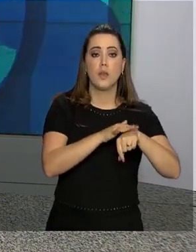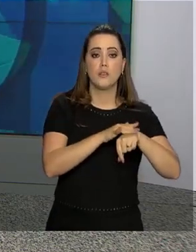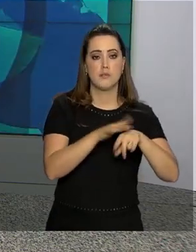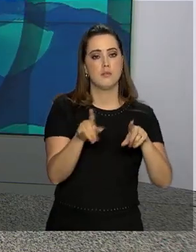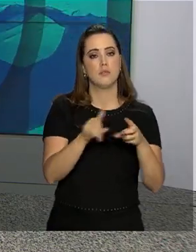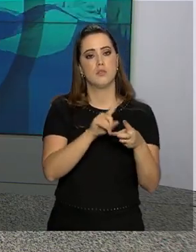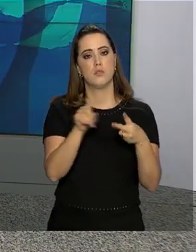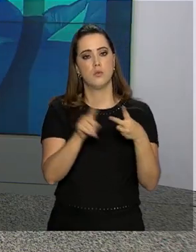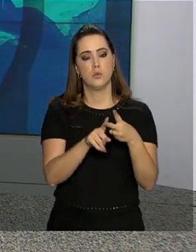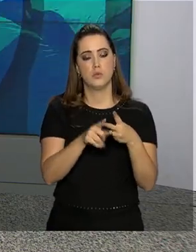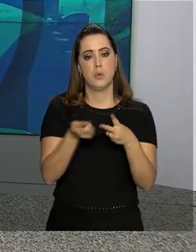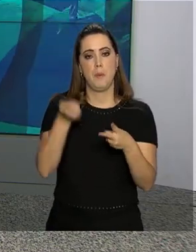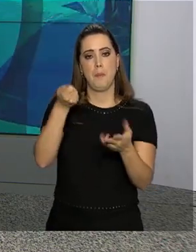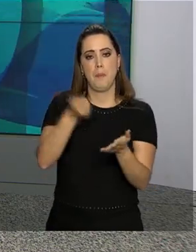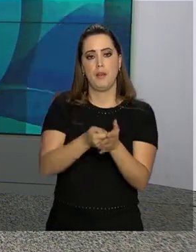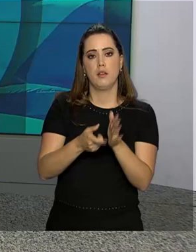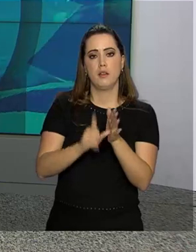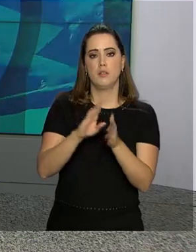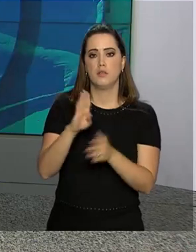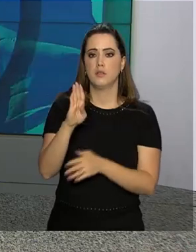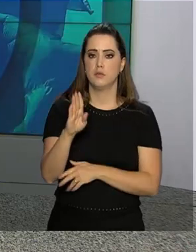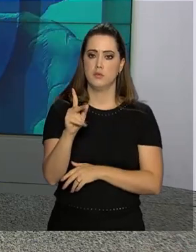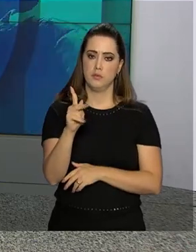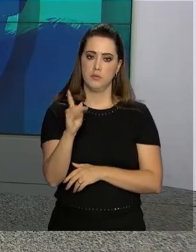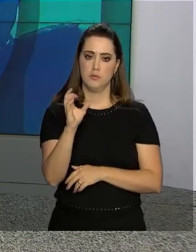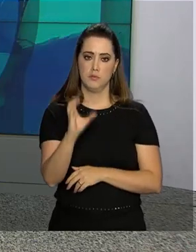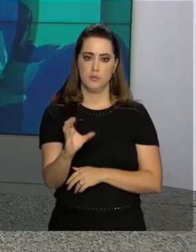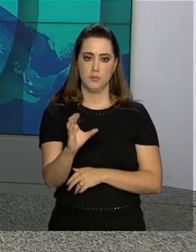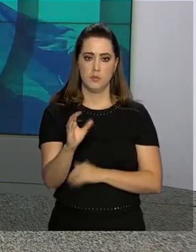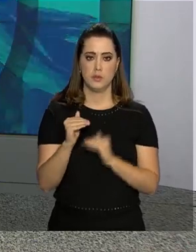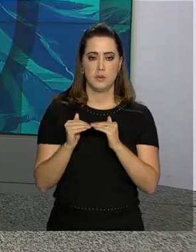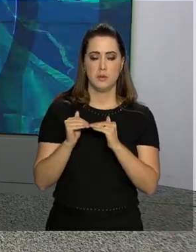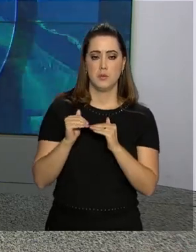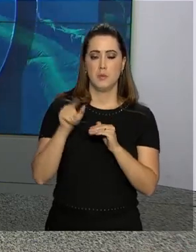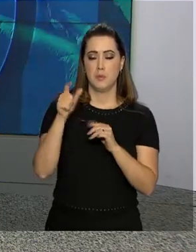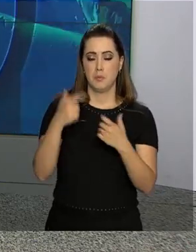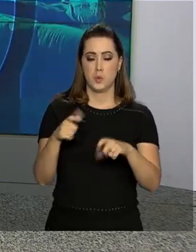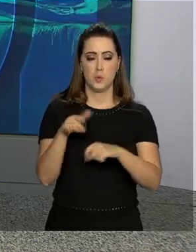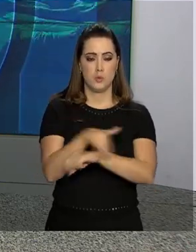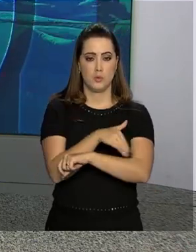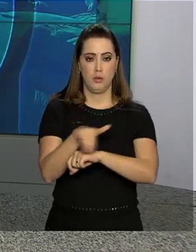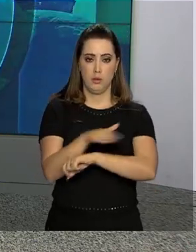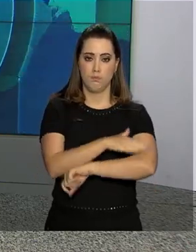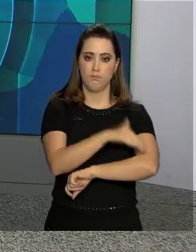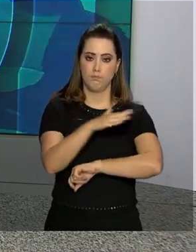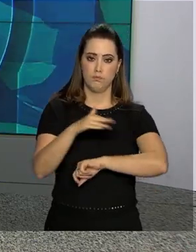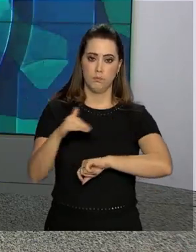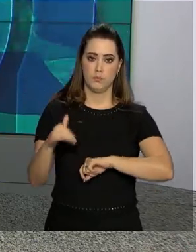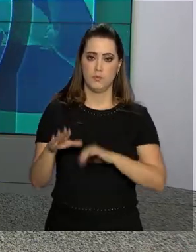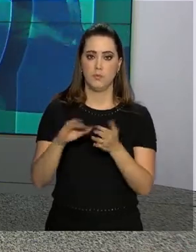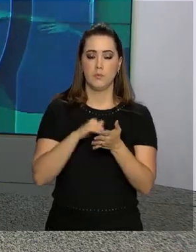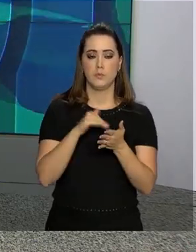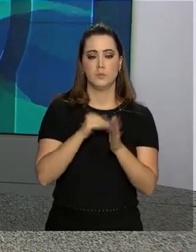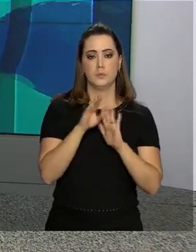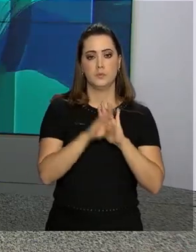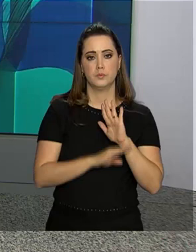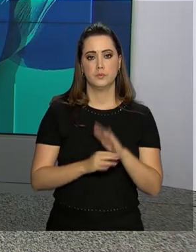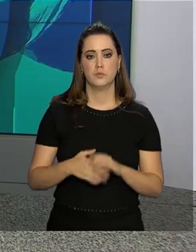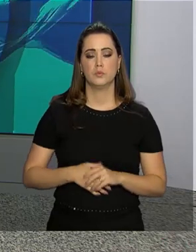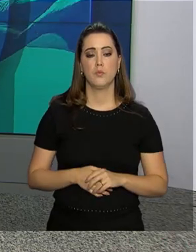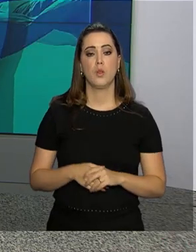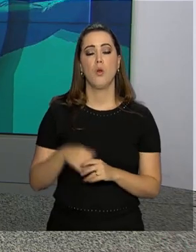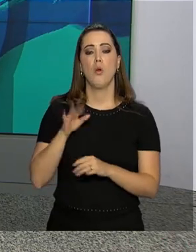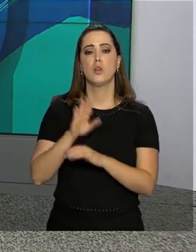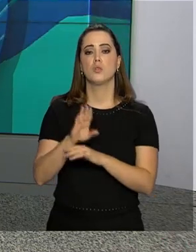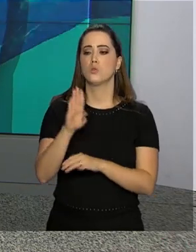antecipação do pagamento do benefício de prestação continuada ao BPC para moradores de Brumadinho inscritos no programa.